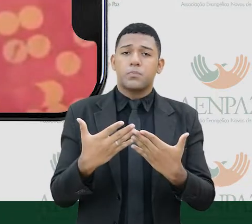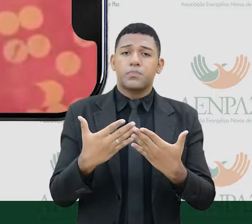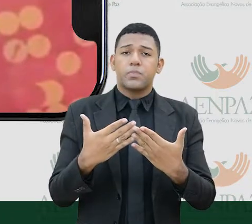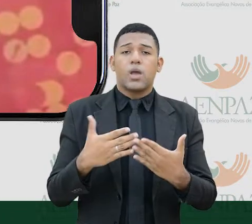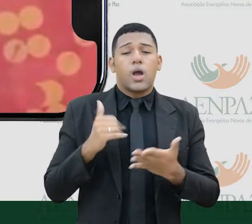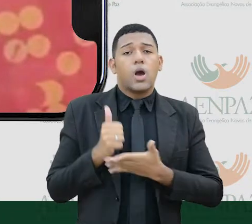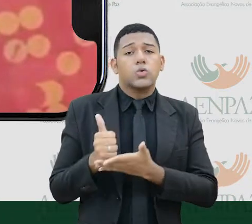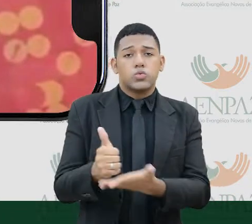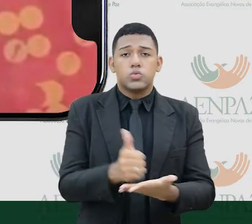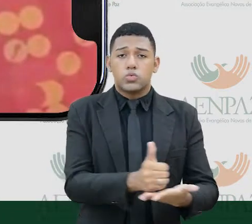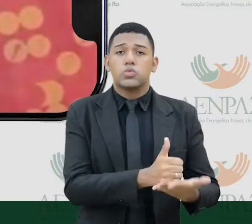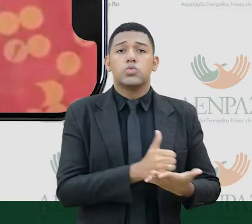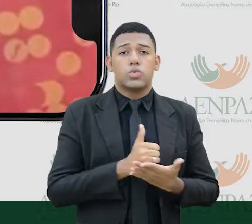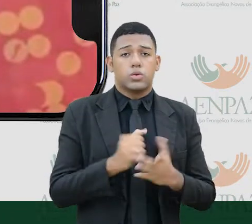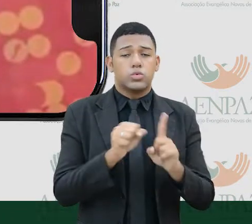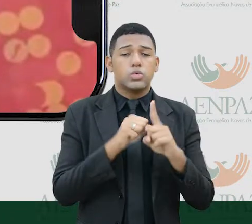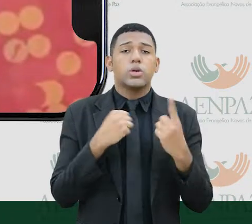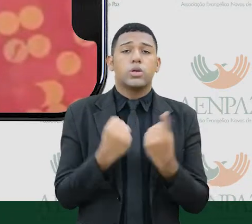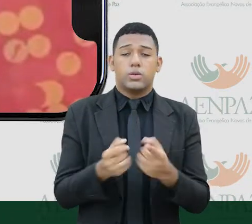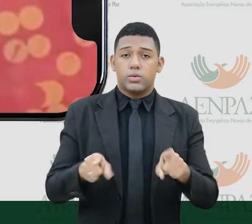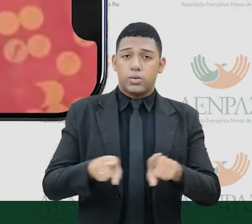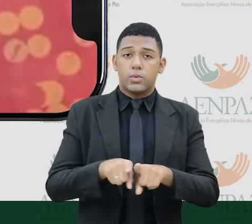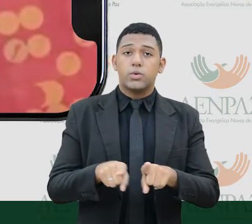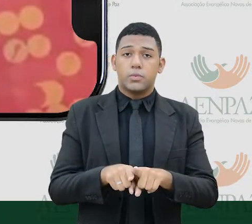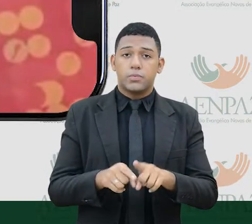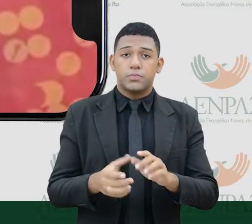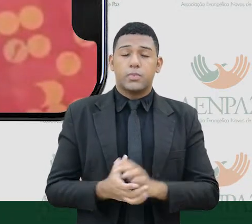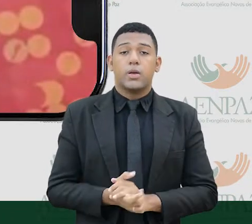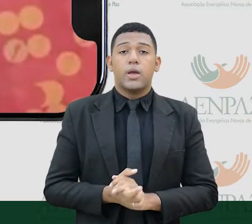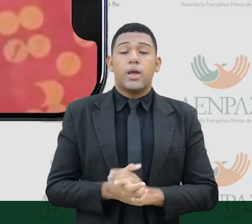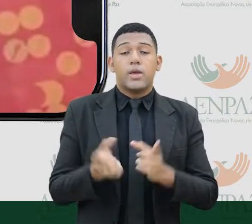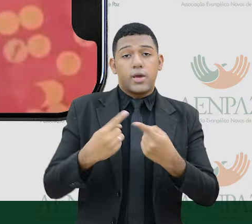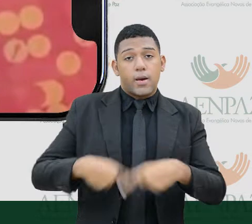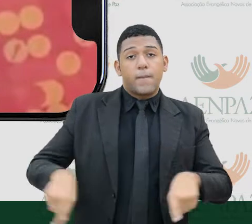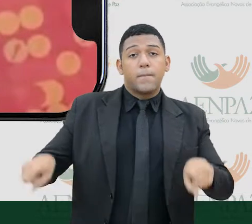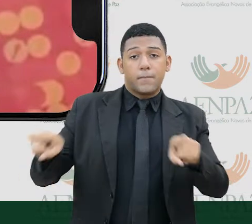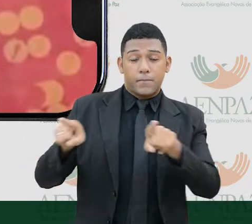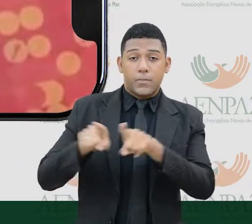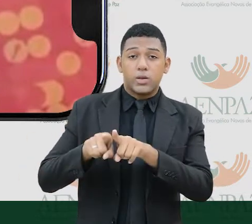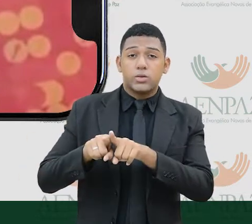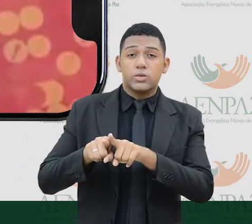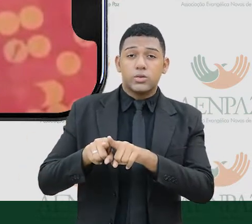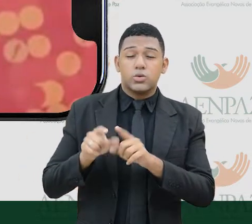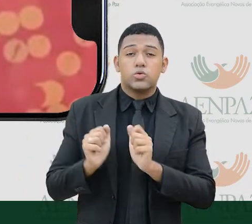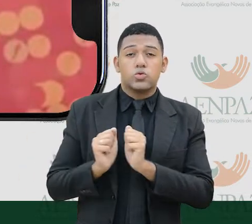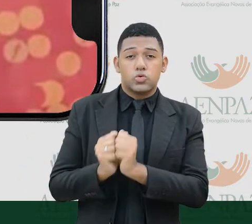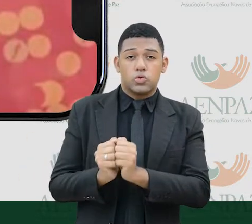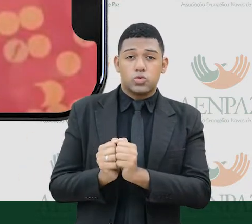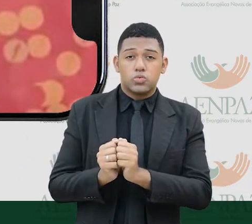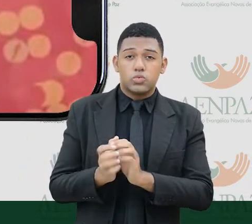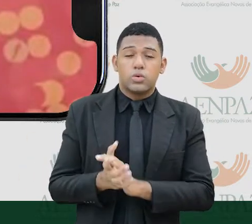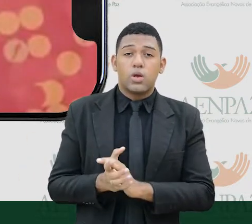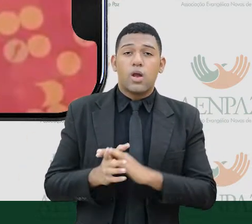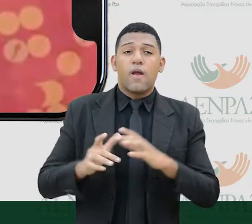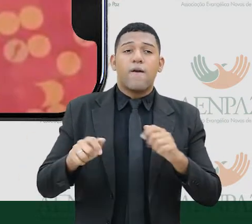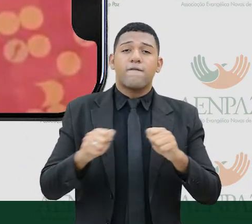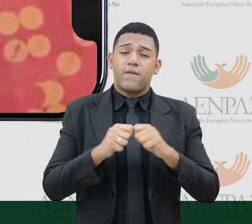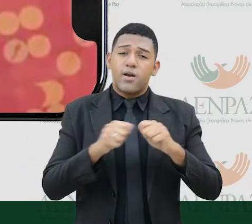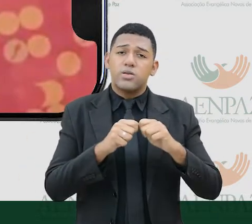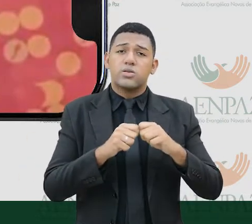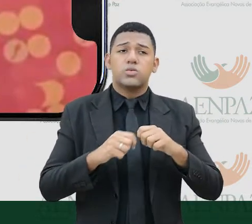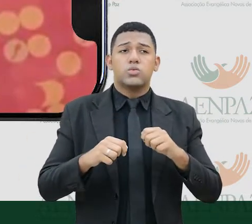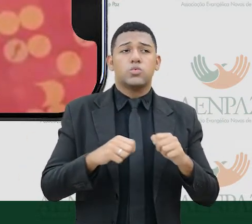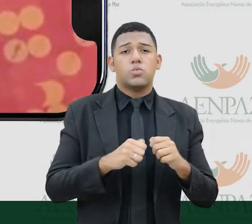do beija-flor, cada um fazendo a sua parte. E para nós da Chile Bins é uma honra, porque todos os anos a gente faz essa ação e envolve